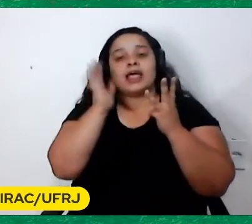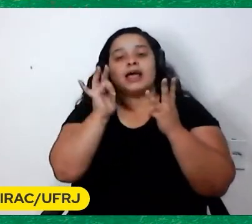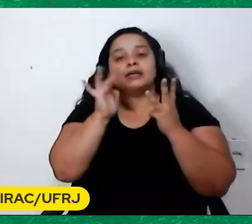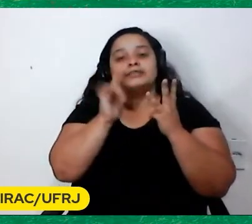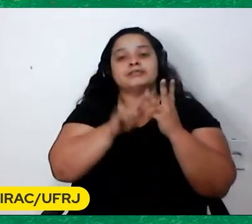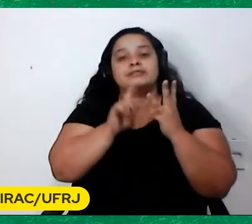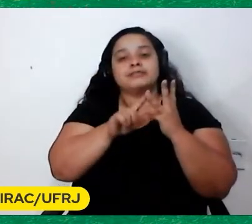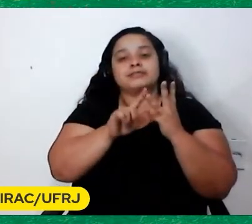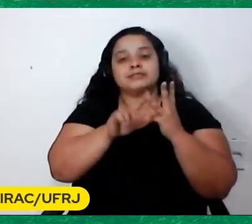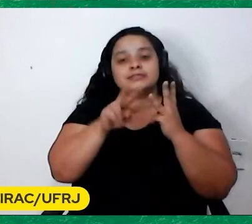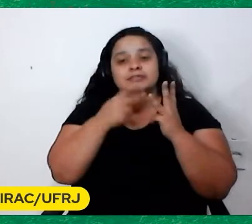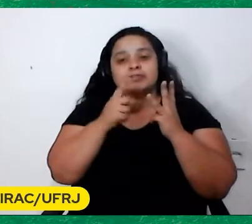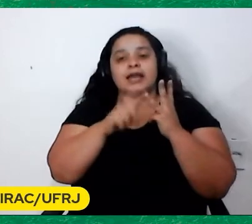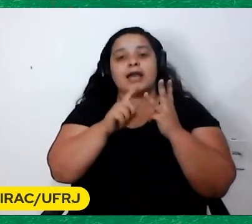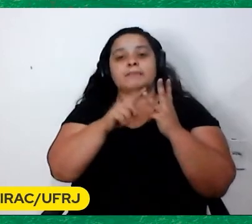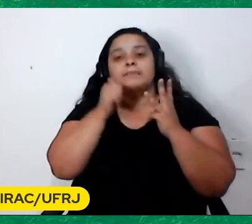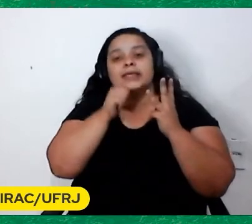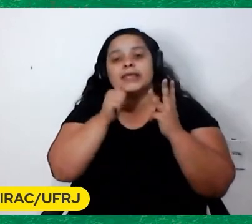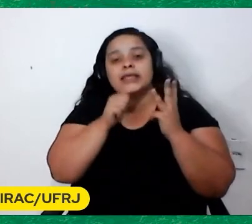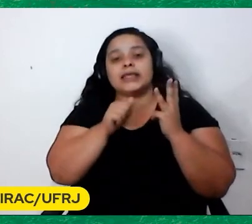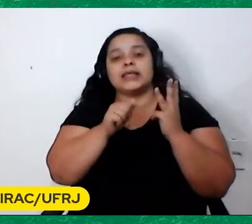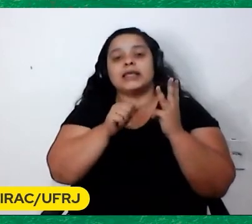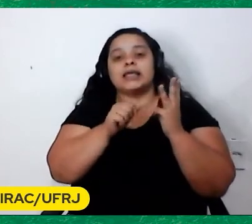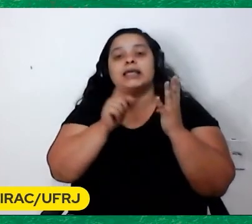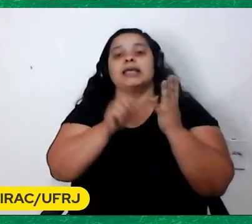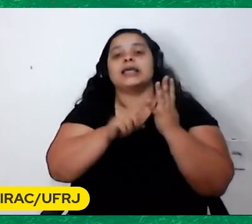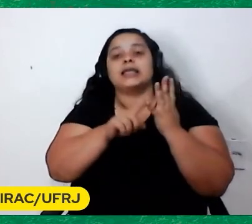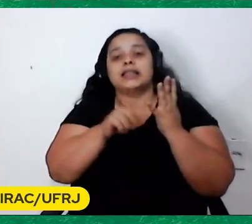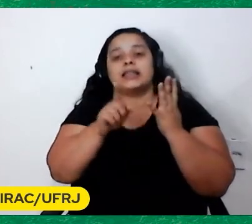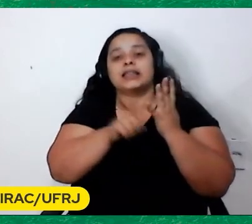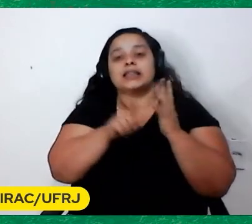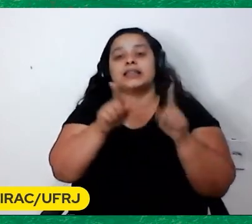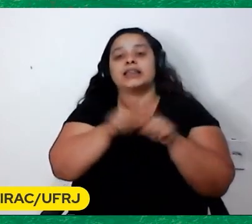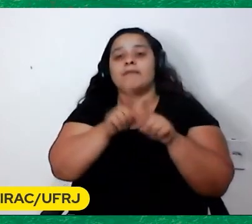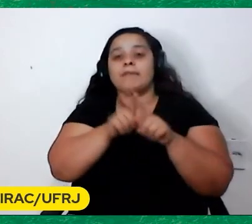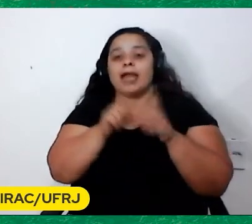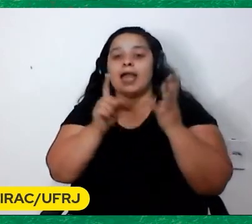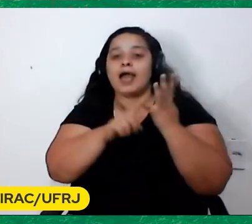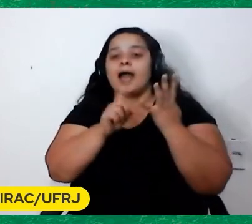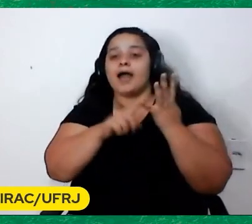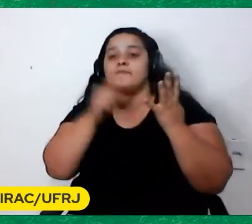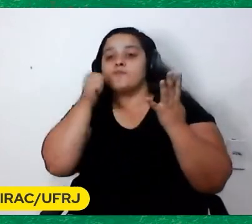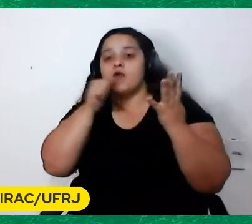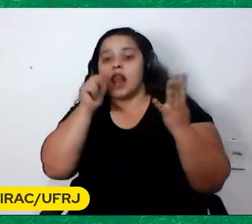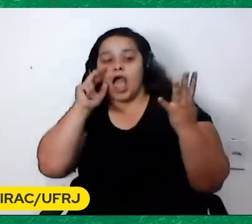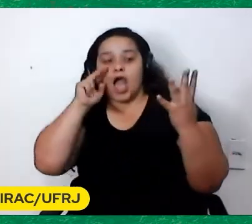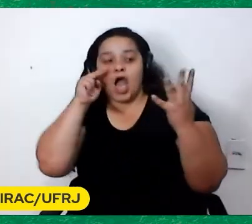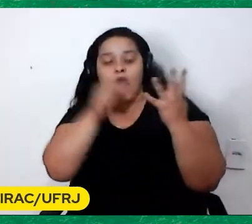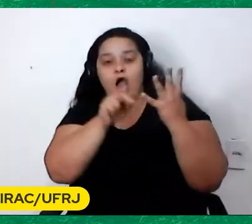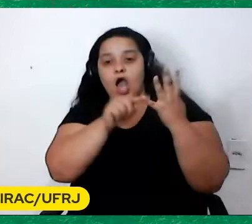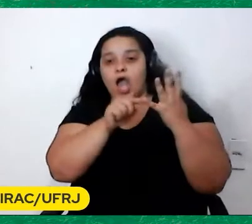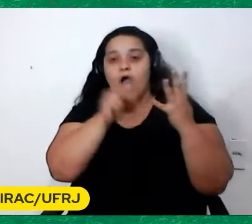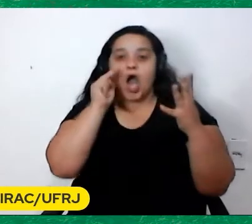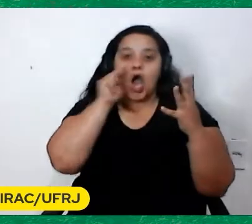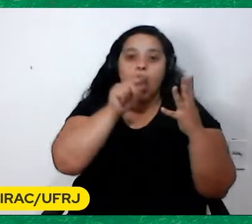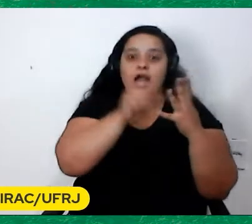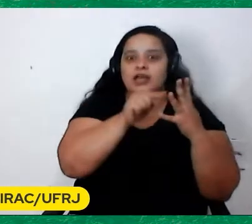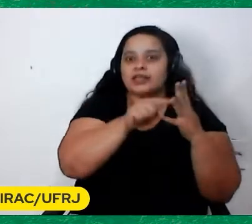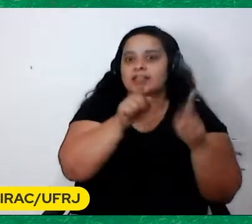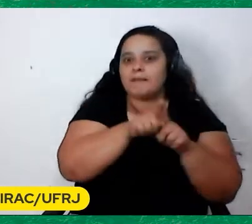moça E tem A produtora A produtora Que também está de olho Na moça Também Então